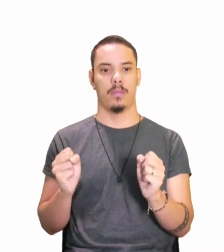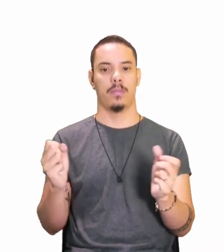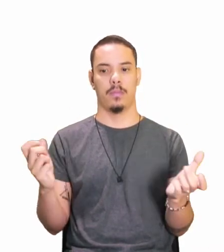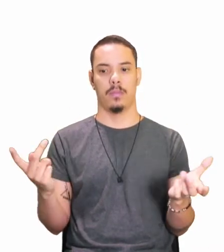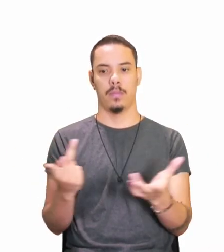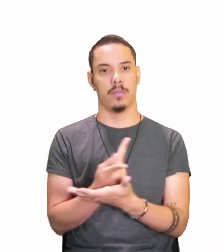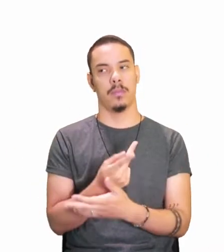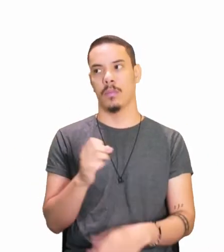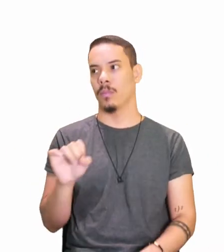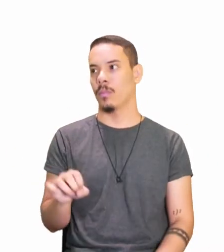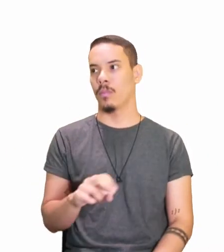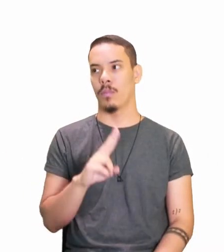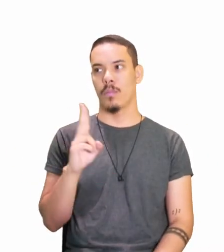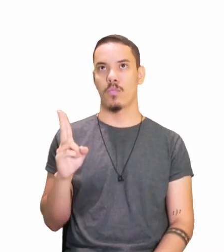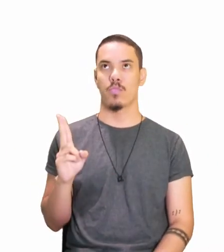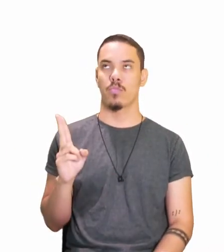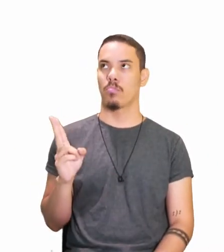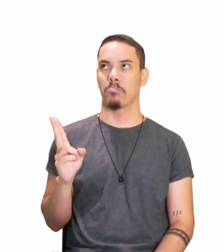ou não,